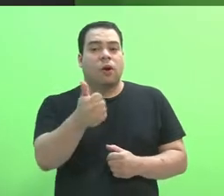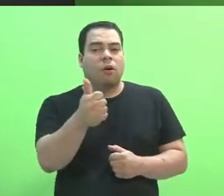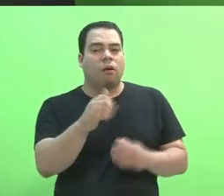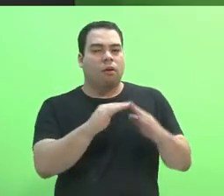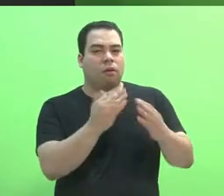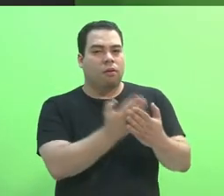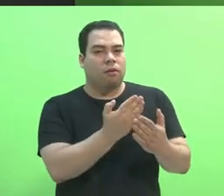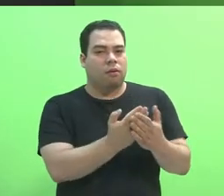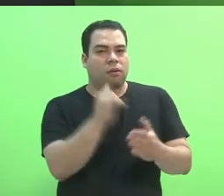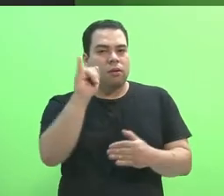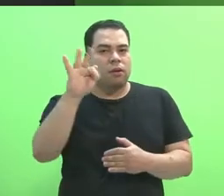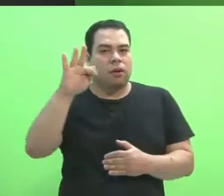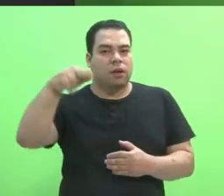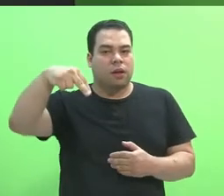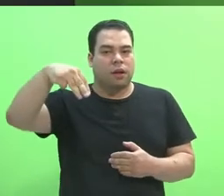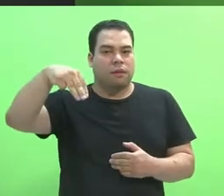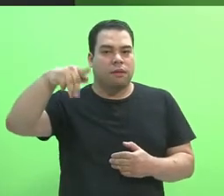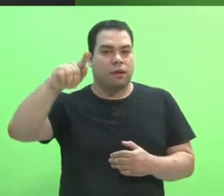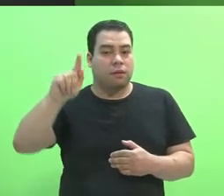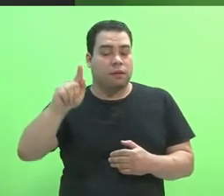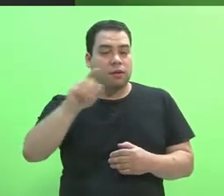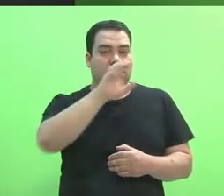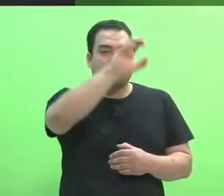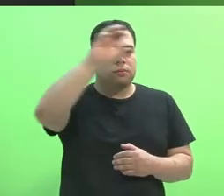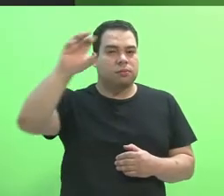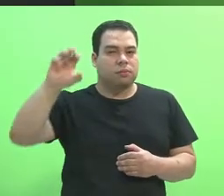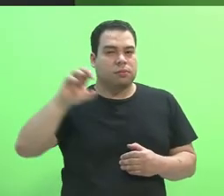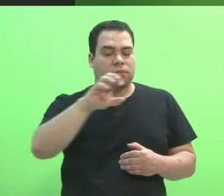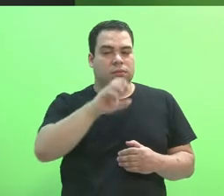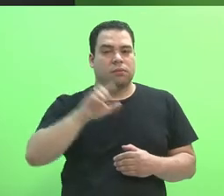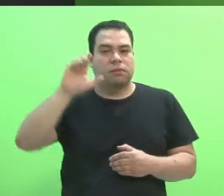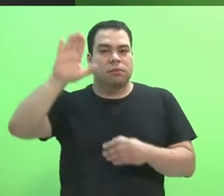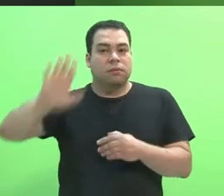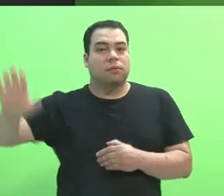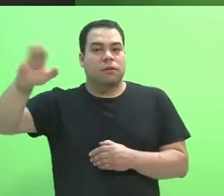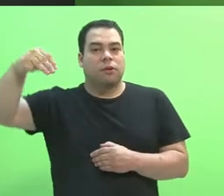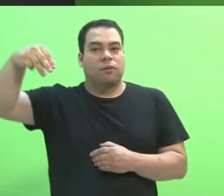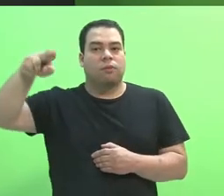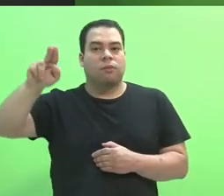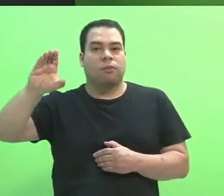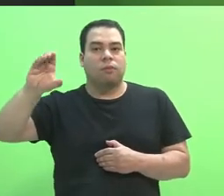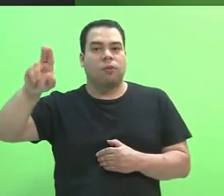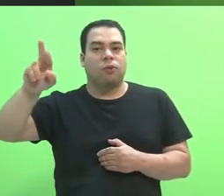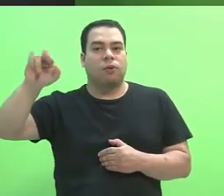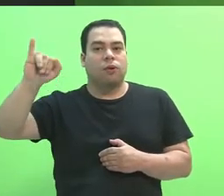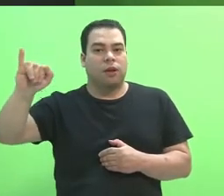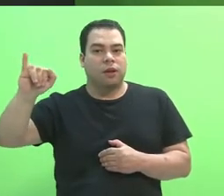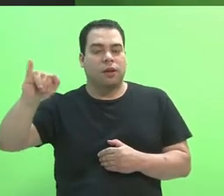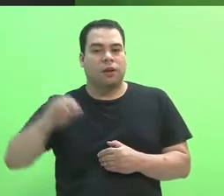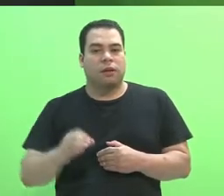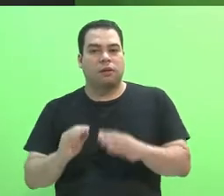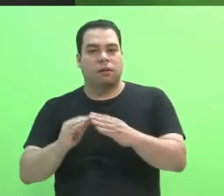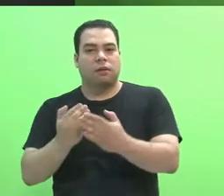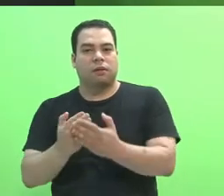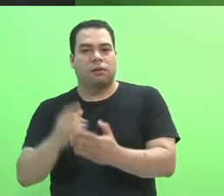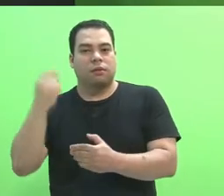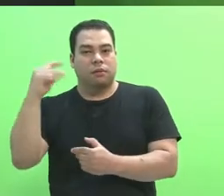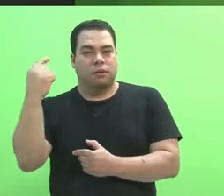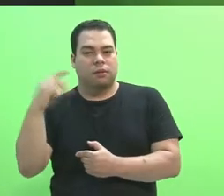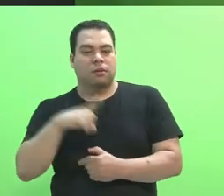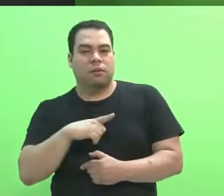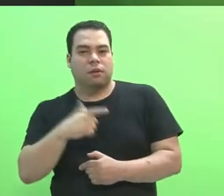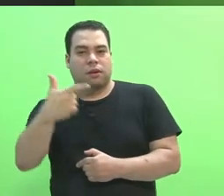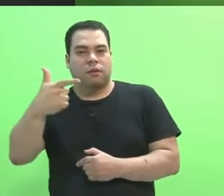11 campos do IFMG fazem parte das regiões do Vale do Mucuri, representado pelo Campos Teoflotone, que abrange 24